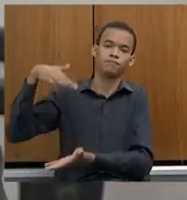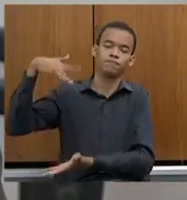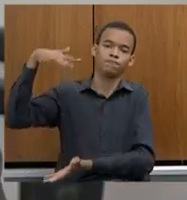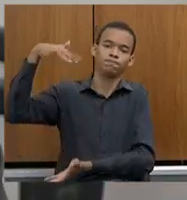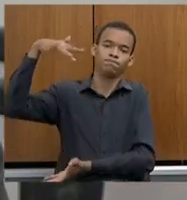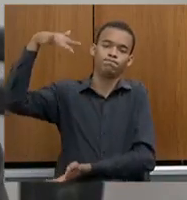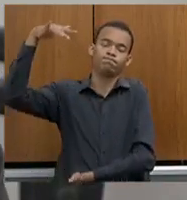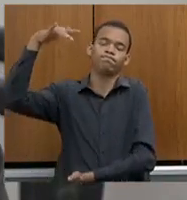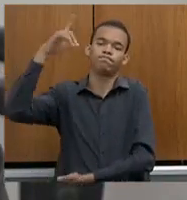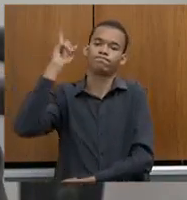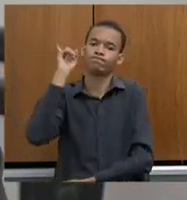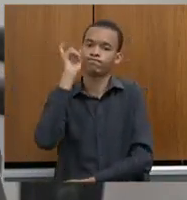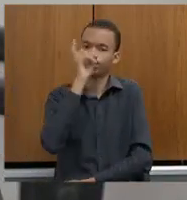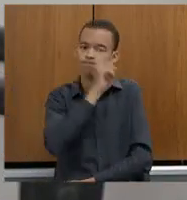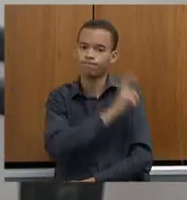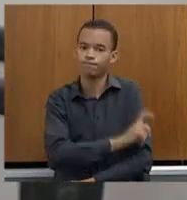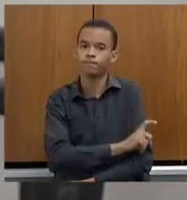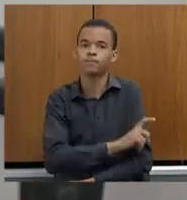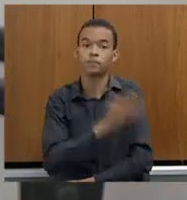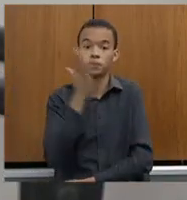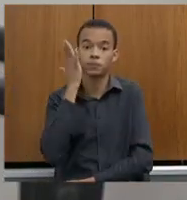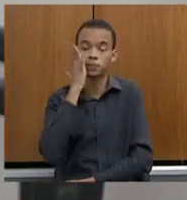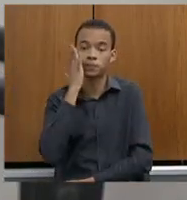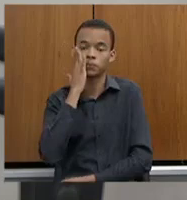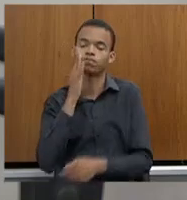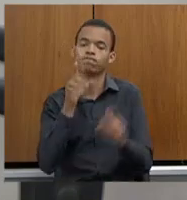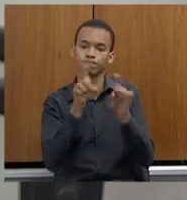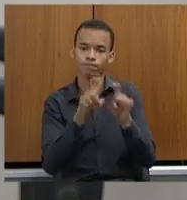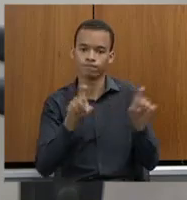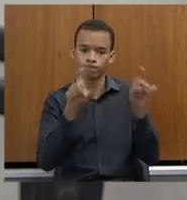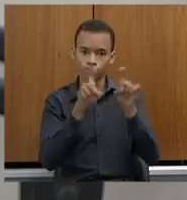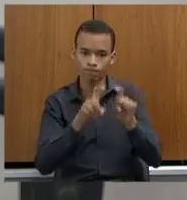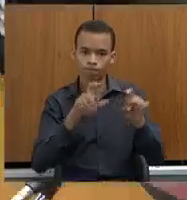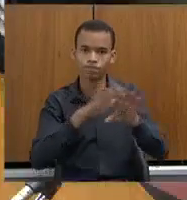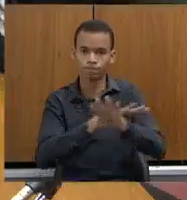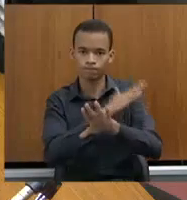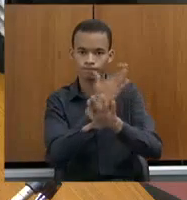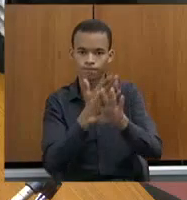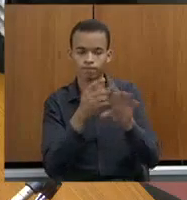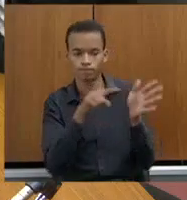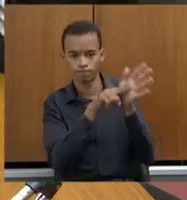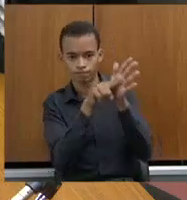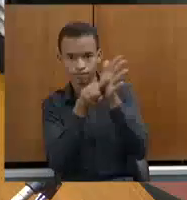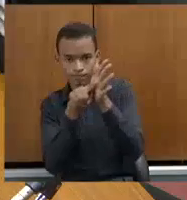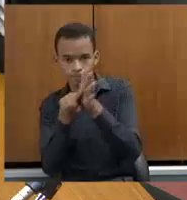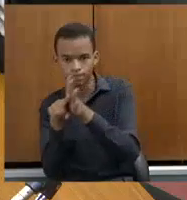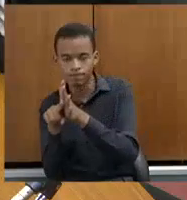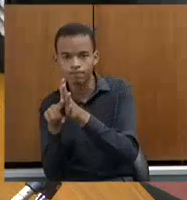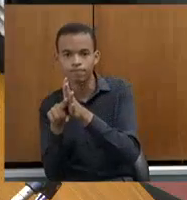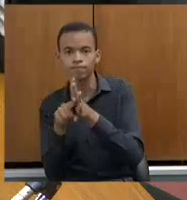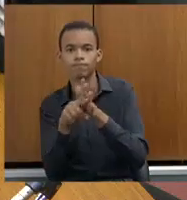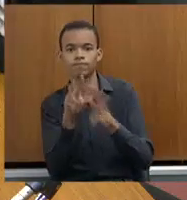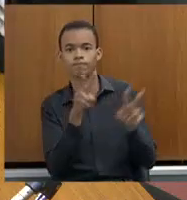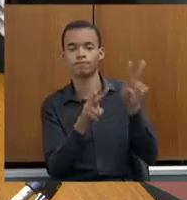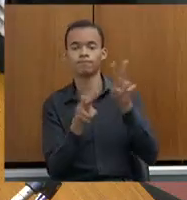E a gente sabe que o plantão digital tem trazido aqui, trazido até a